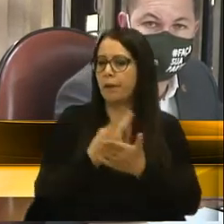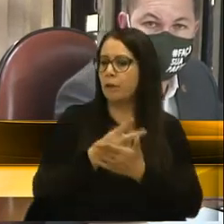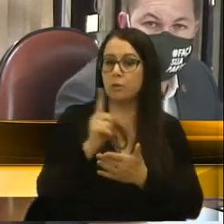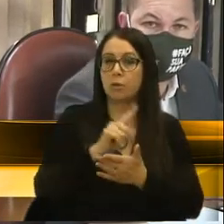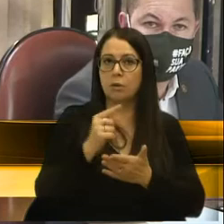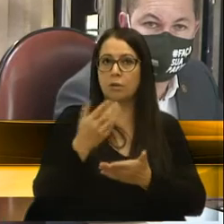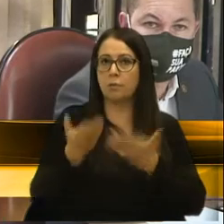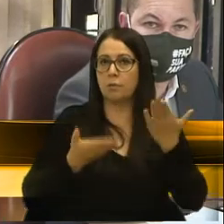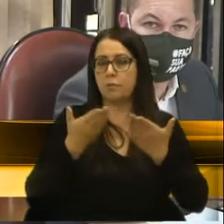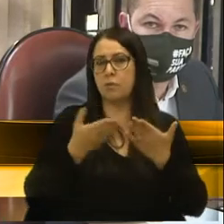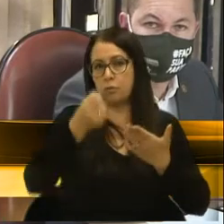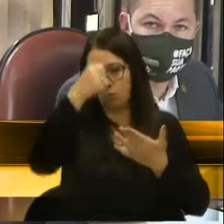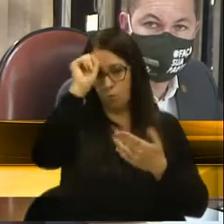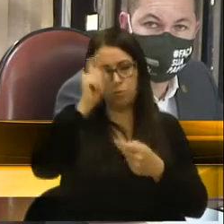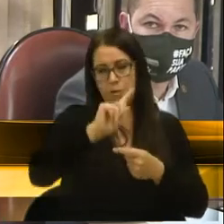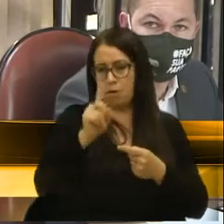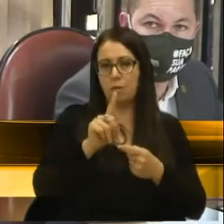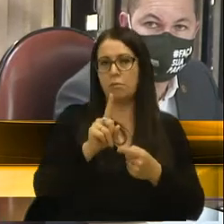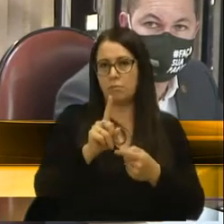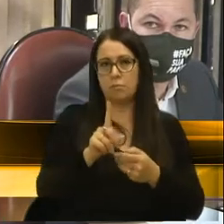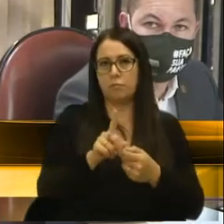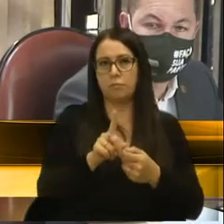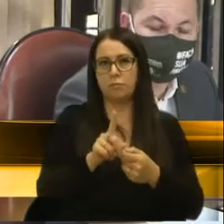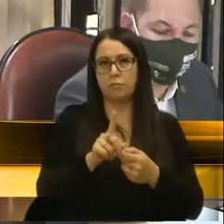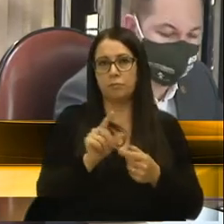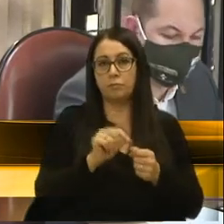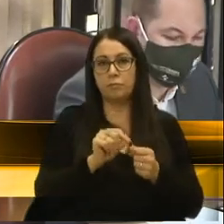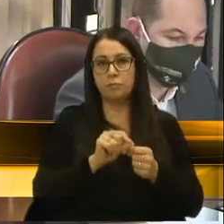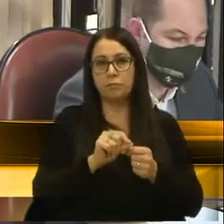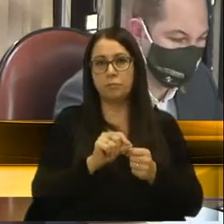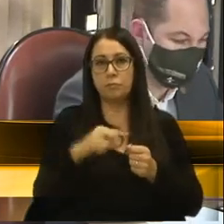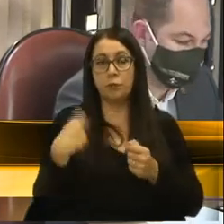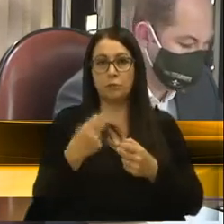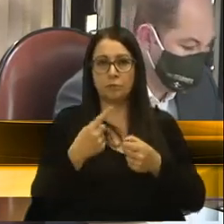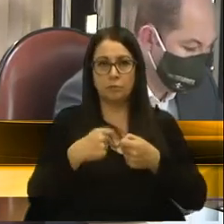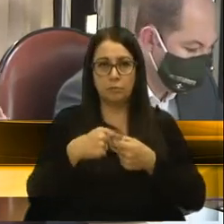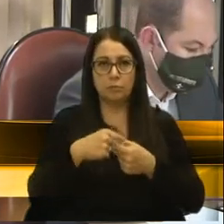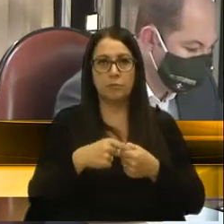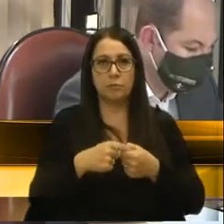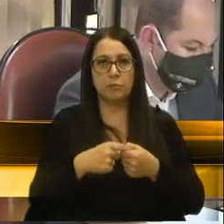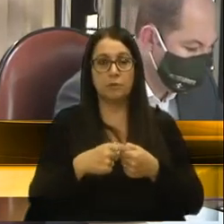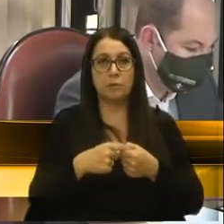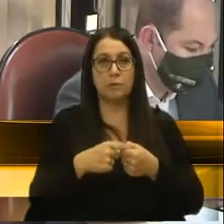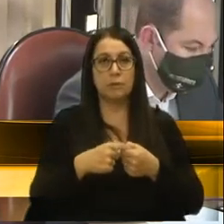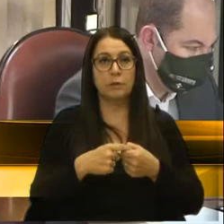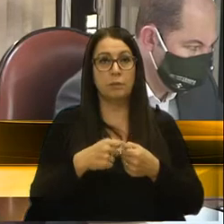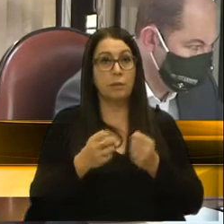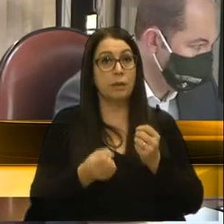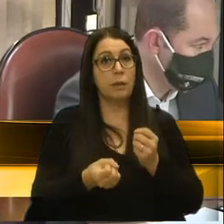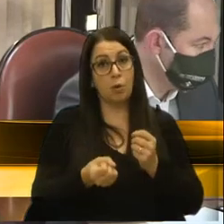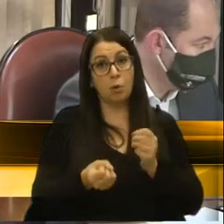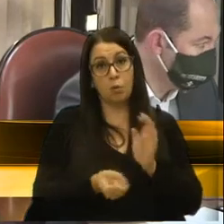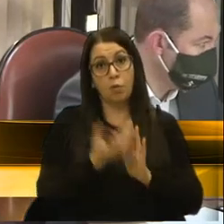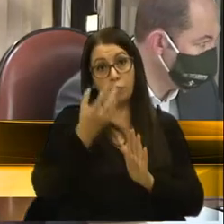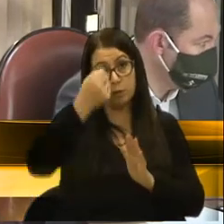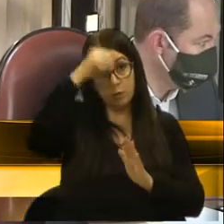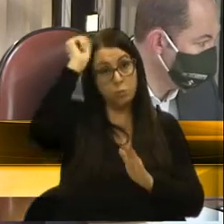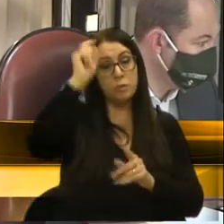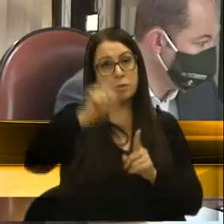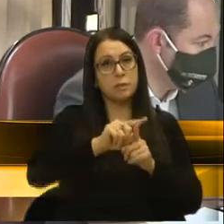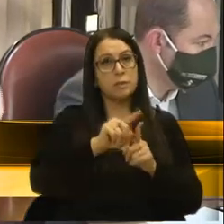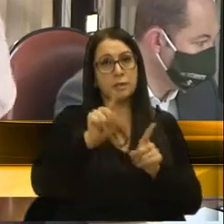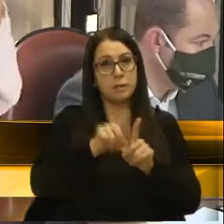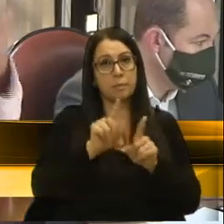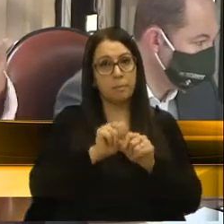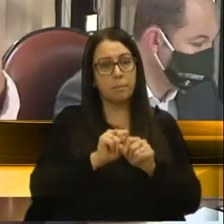fornecido, já realizado na nossa cidade, pela Fundação Universidade de Caxias do Sul. Eu acho que, inclusive, ela